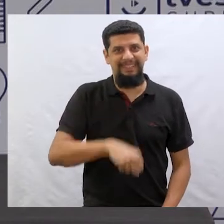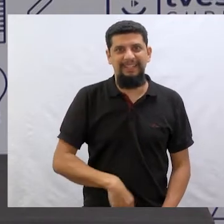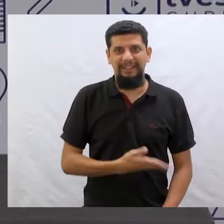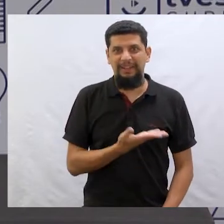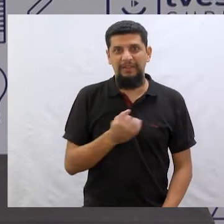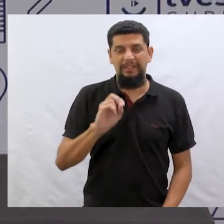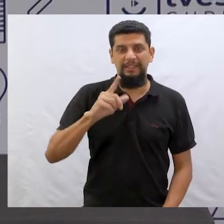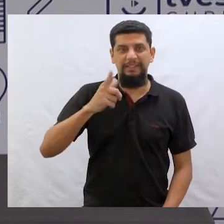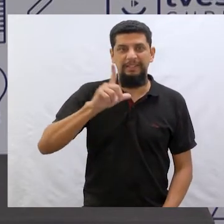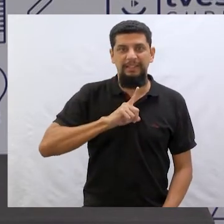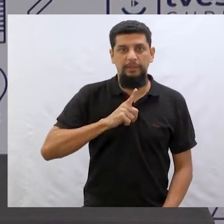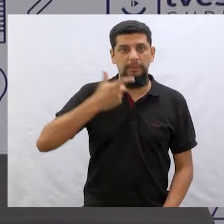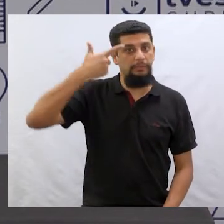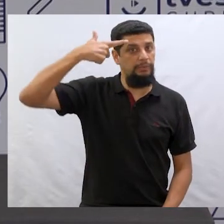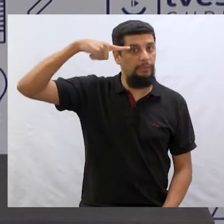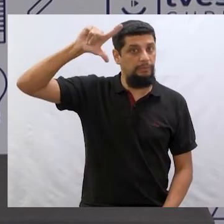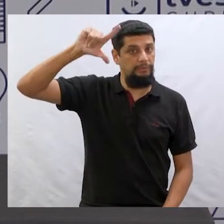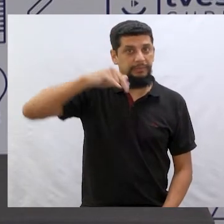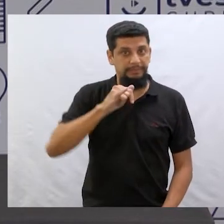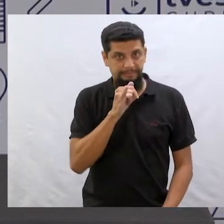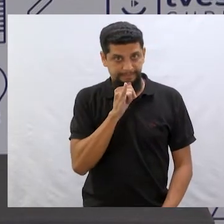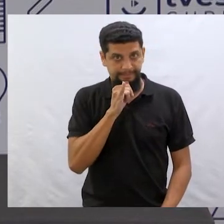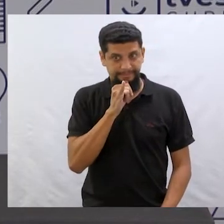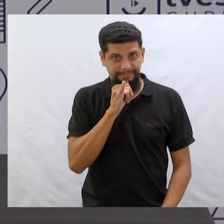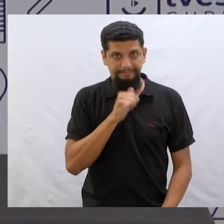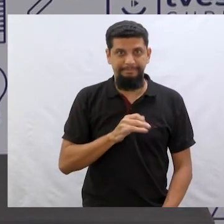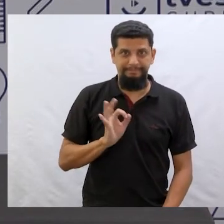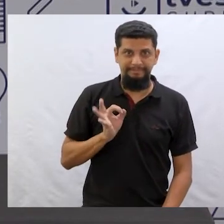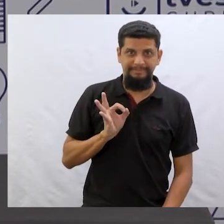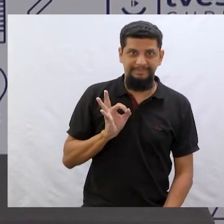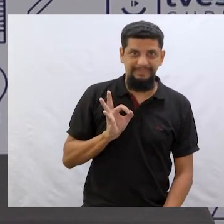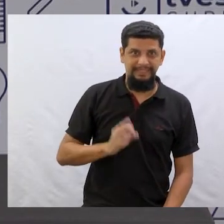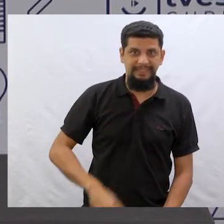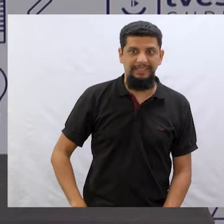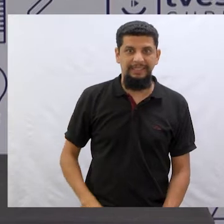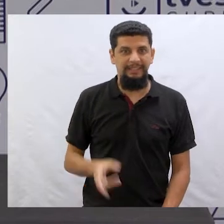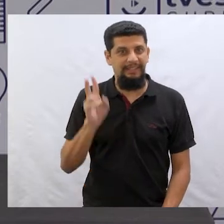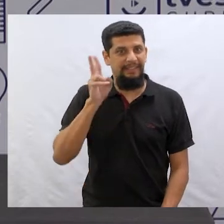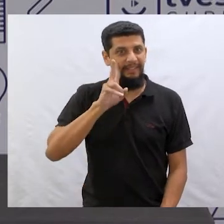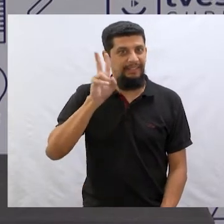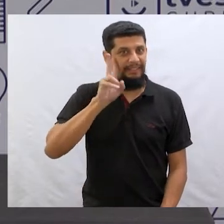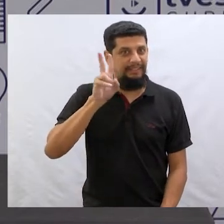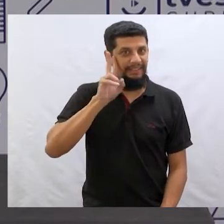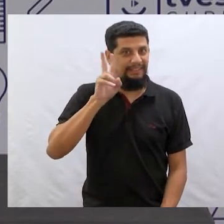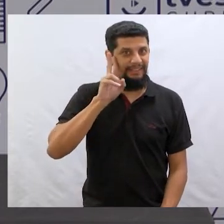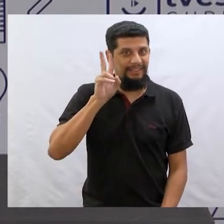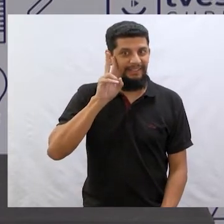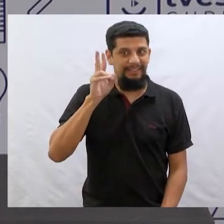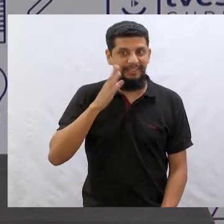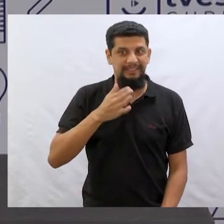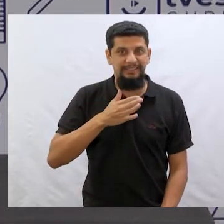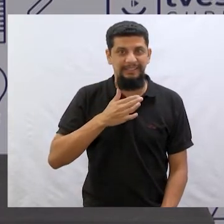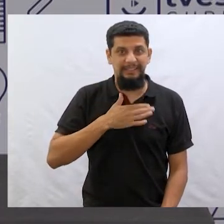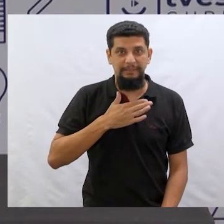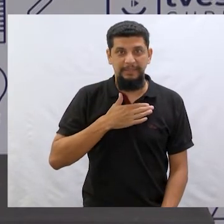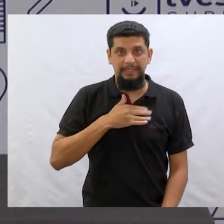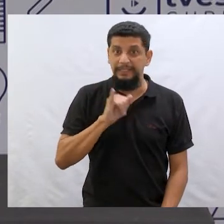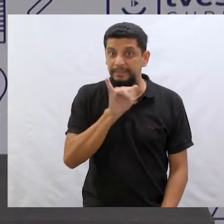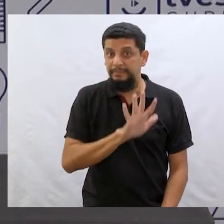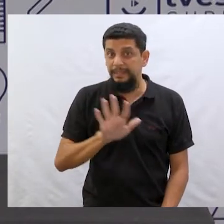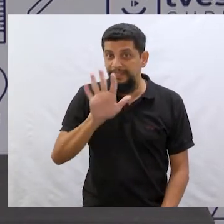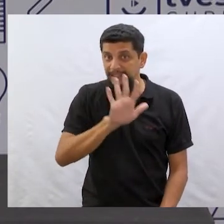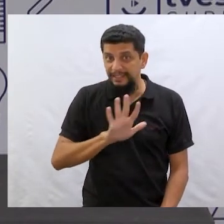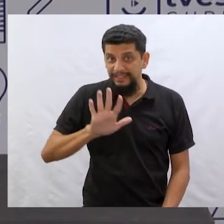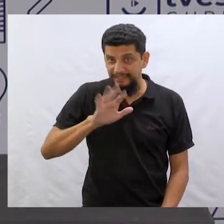Sim, né? Ou você tem outros exemplos ainda? É, vai ficar lembrando agora Da minha